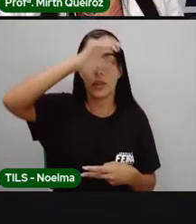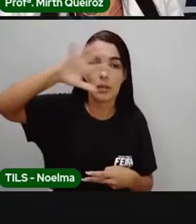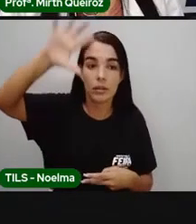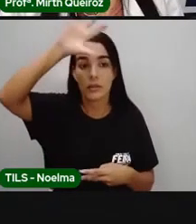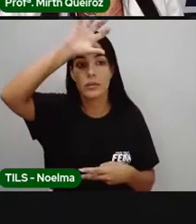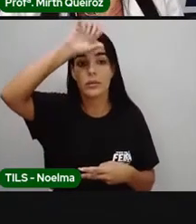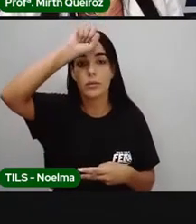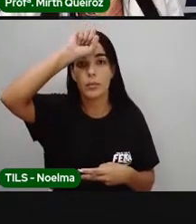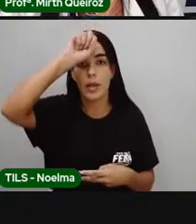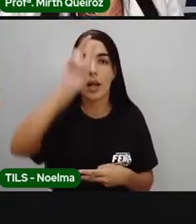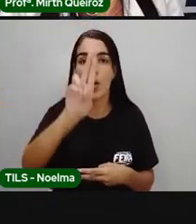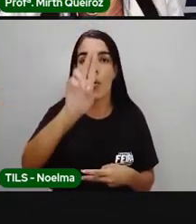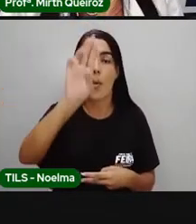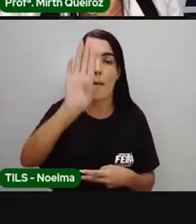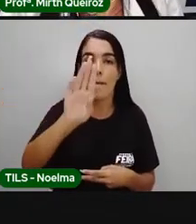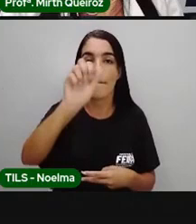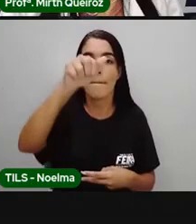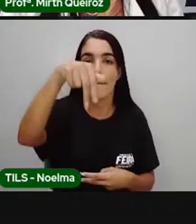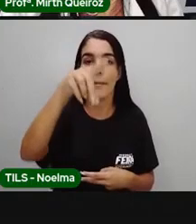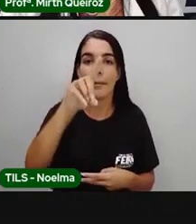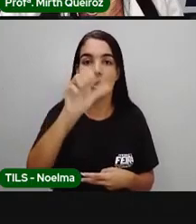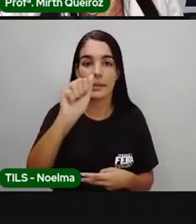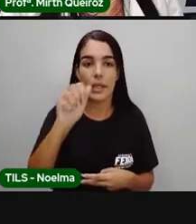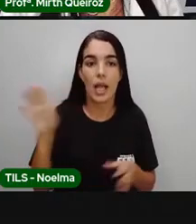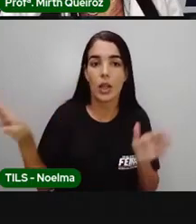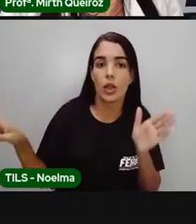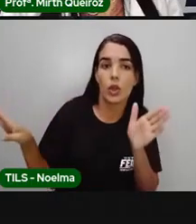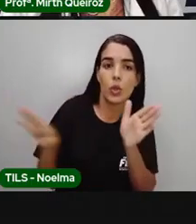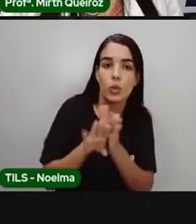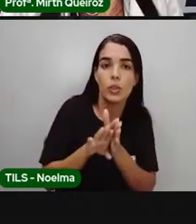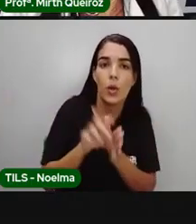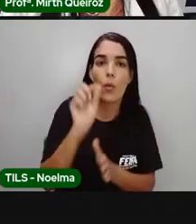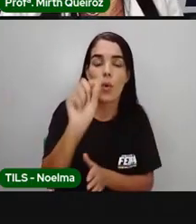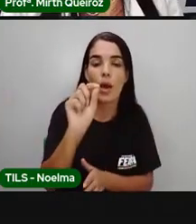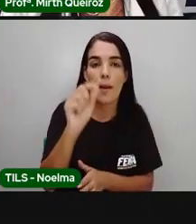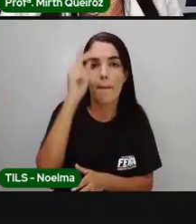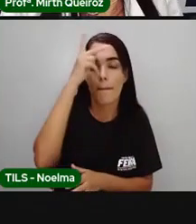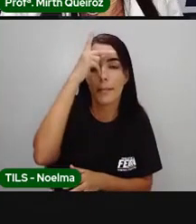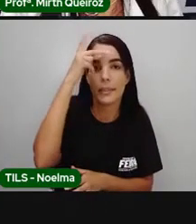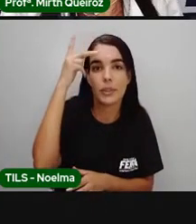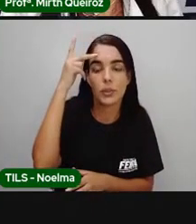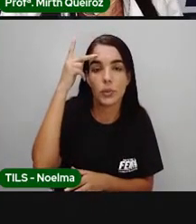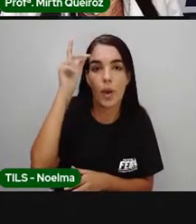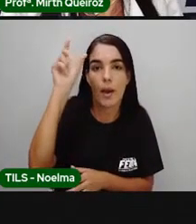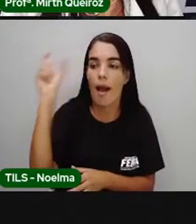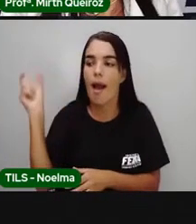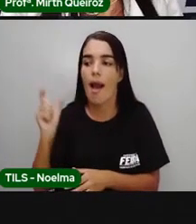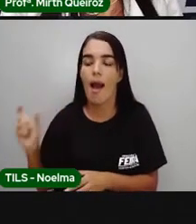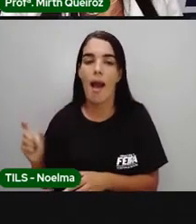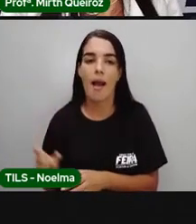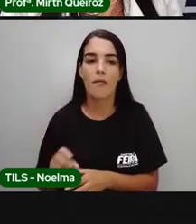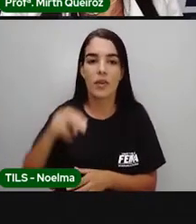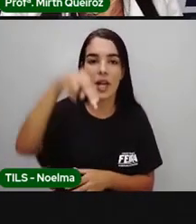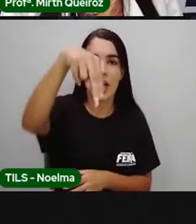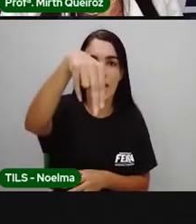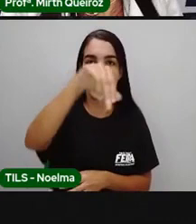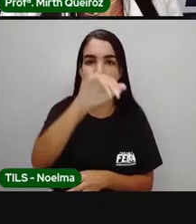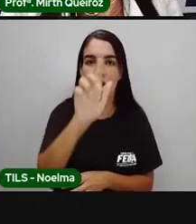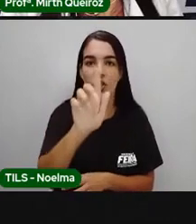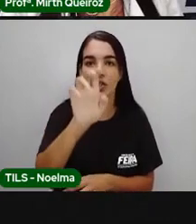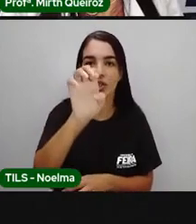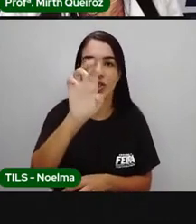O Candomblé foi trazido pelos Yorubás, originários da Nigéria, e pelos Jez Jez, né? Da costa de